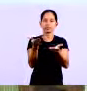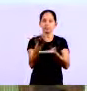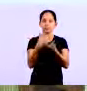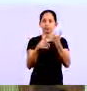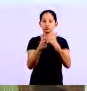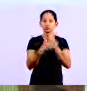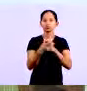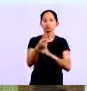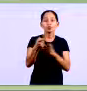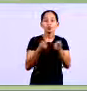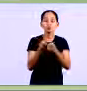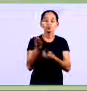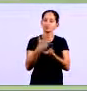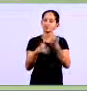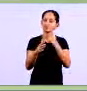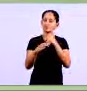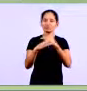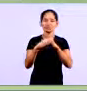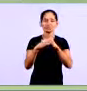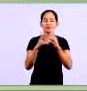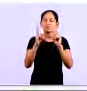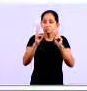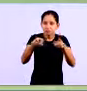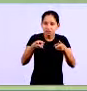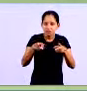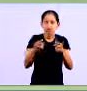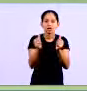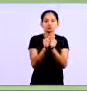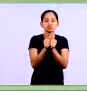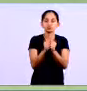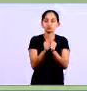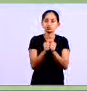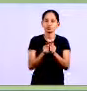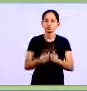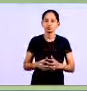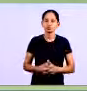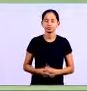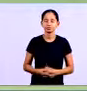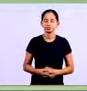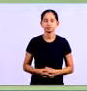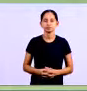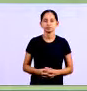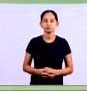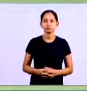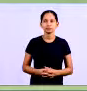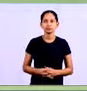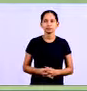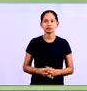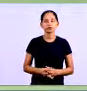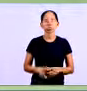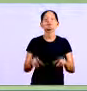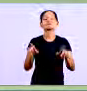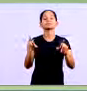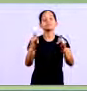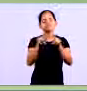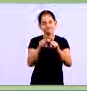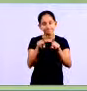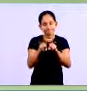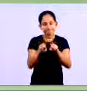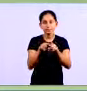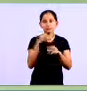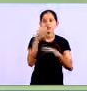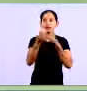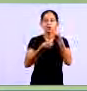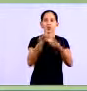controles de todos porque um vai acompanhar o outro e um vai ajudar o outro tá bom a conciliação bancária né que